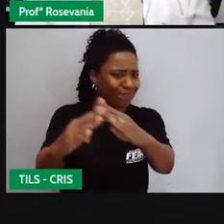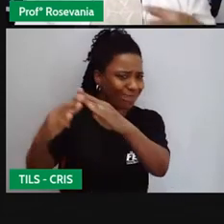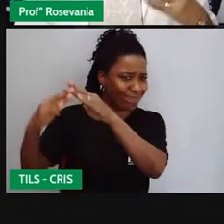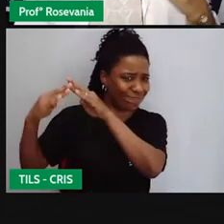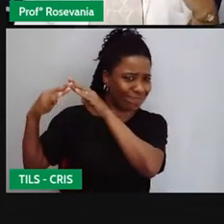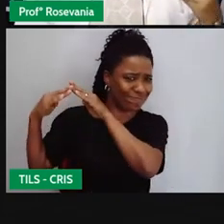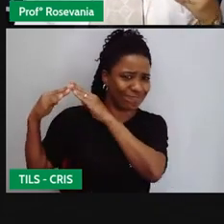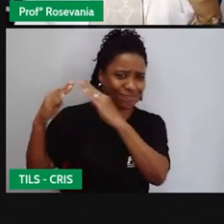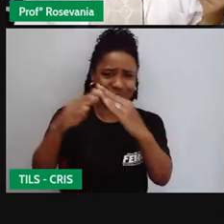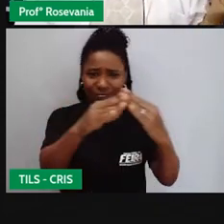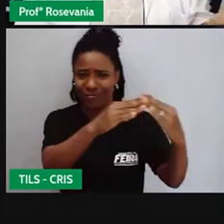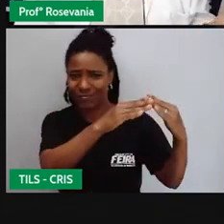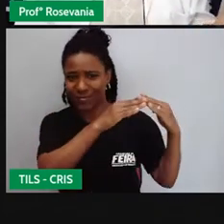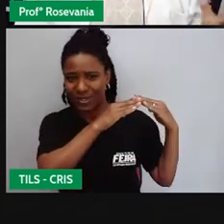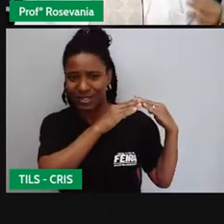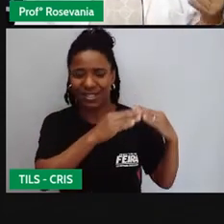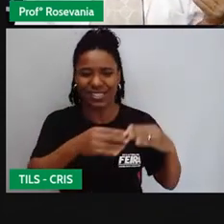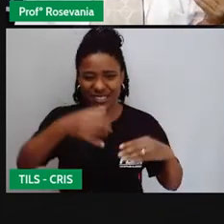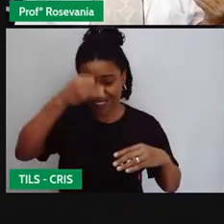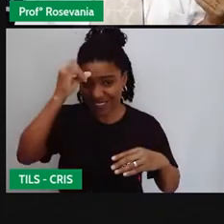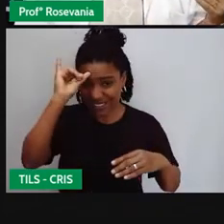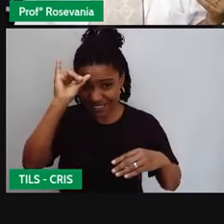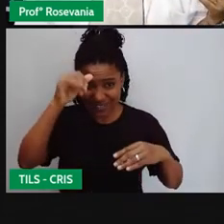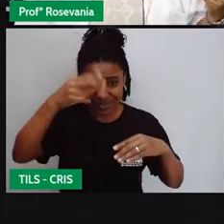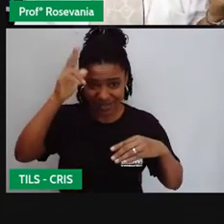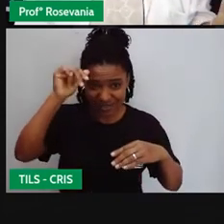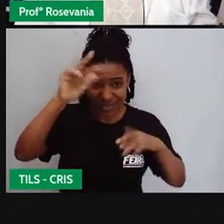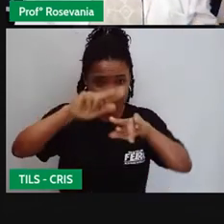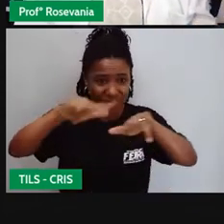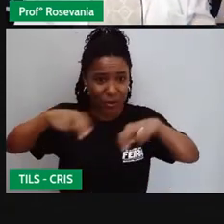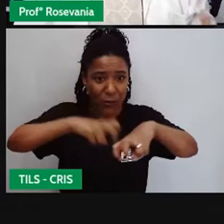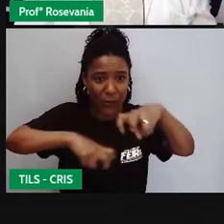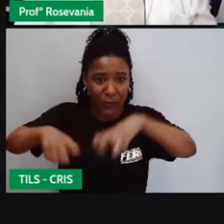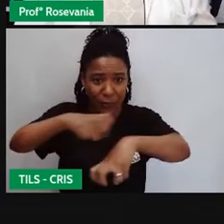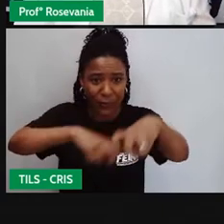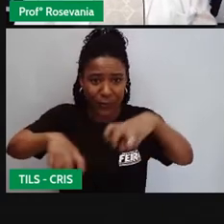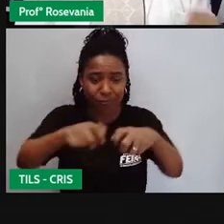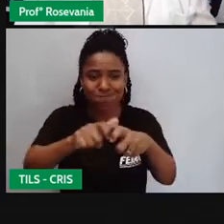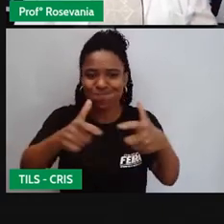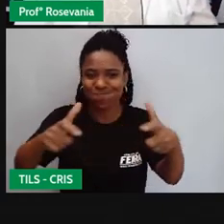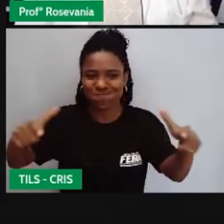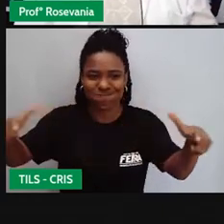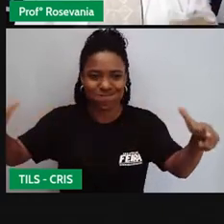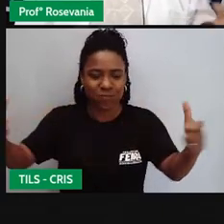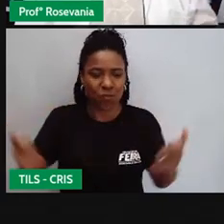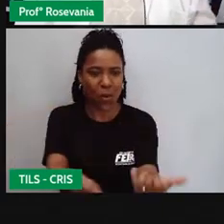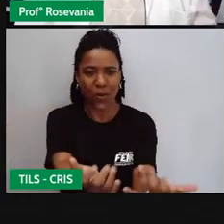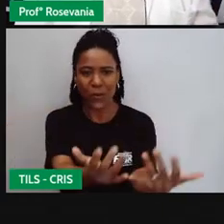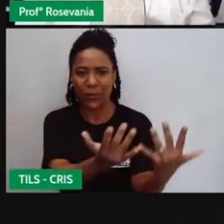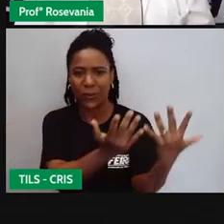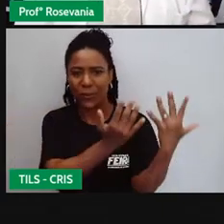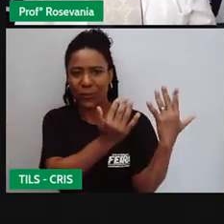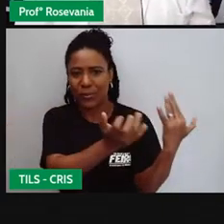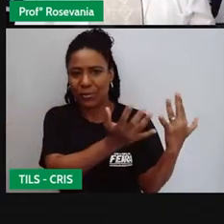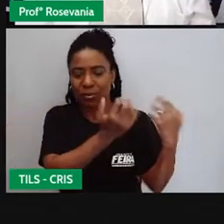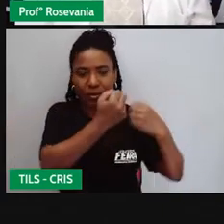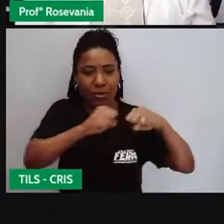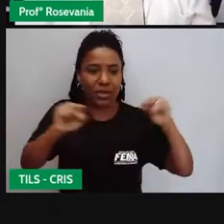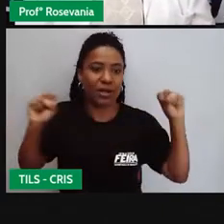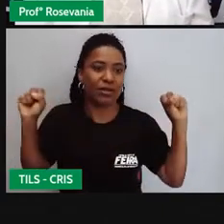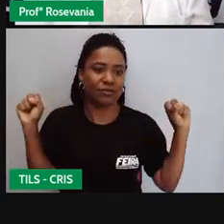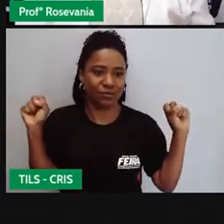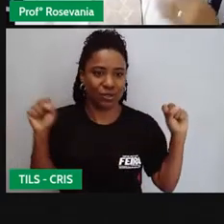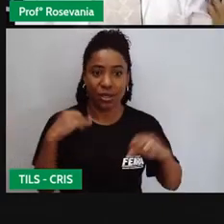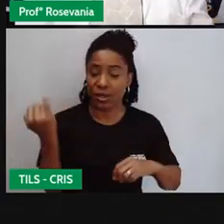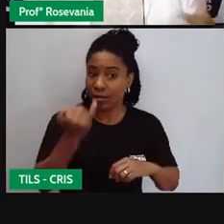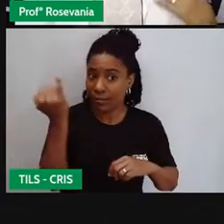são espaços que precisa mesmo de ter um investimento pesado para ter essa resposta que o agronegócio exige que